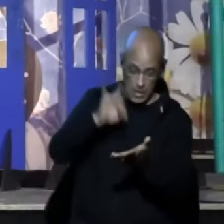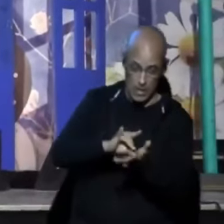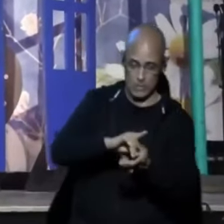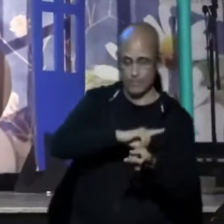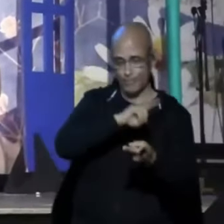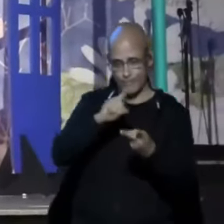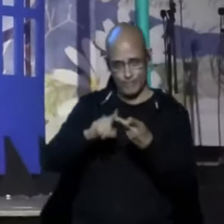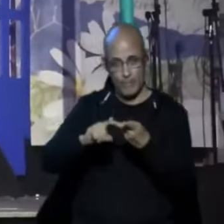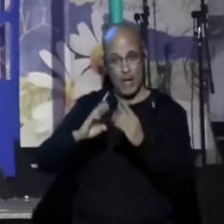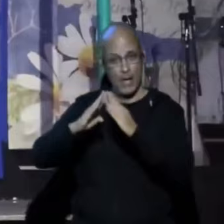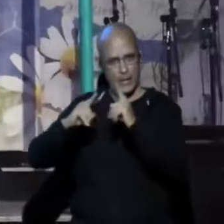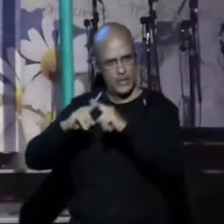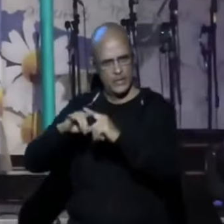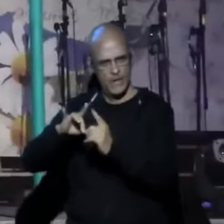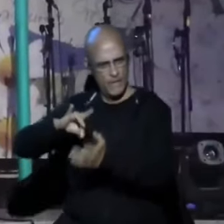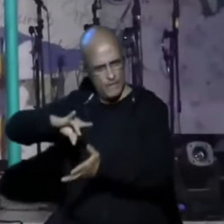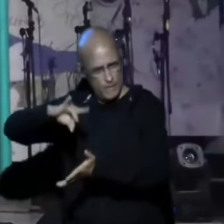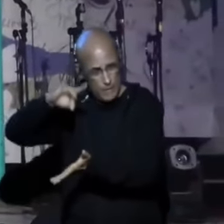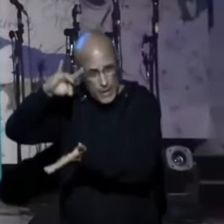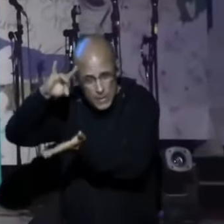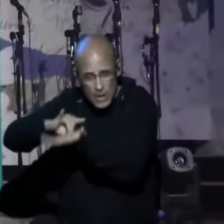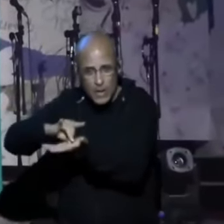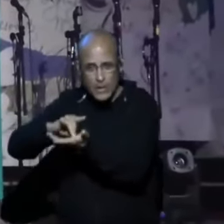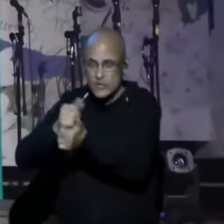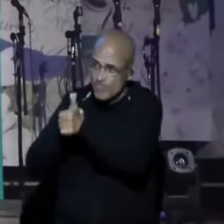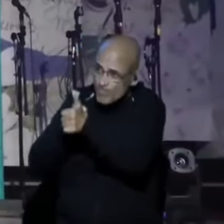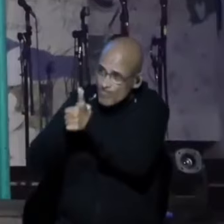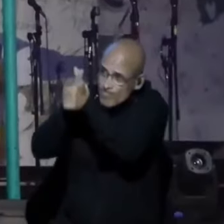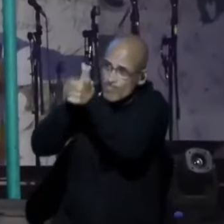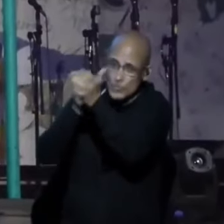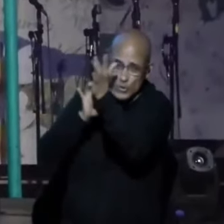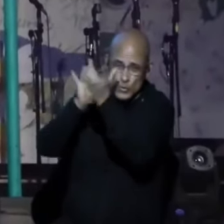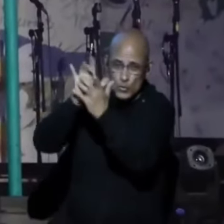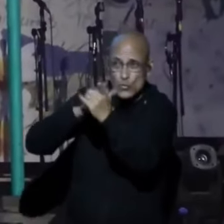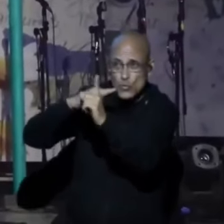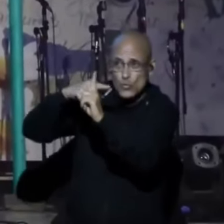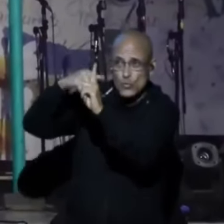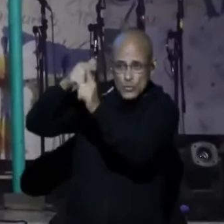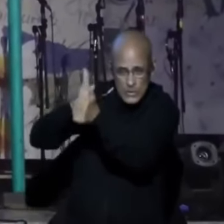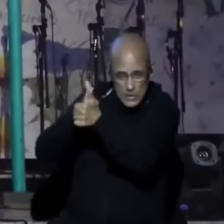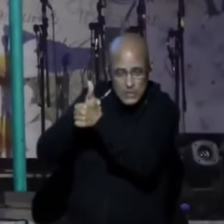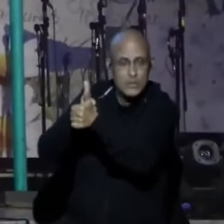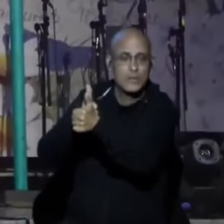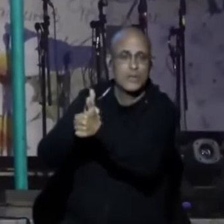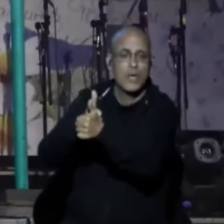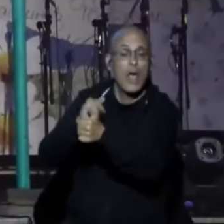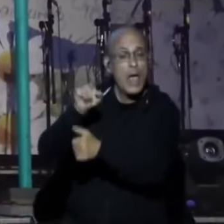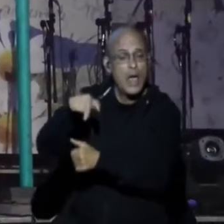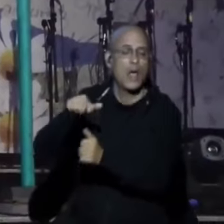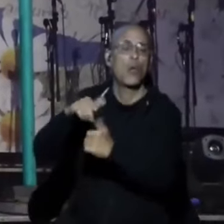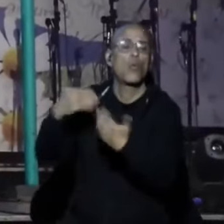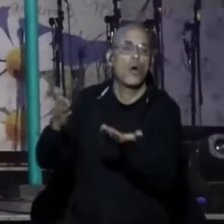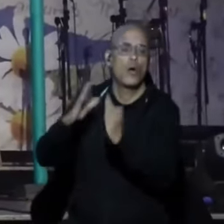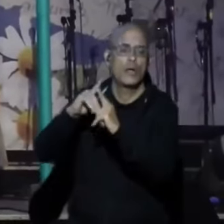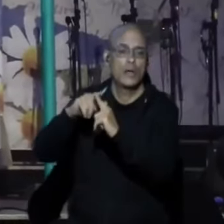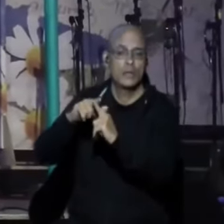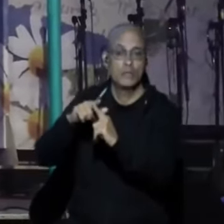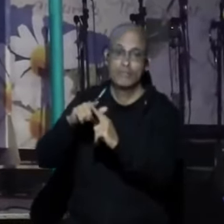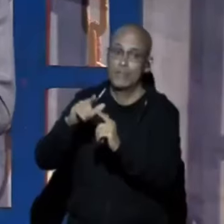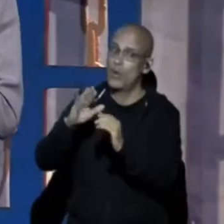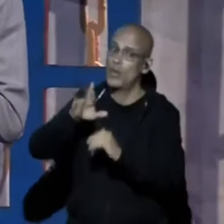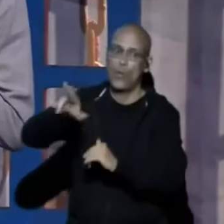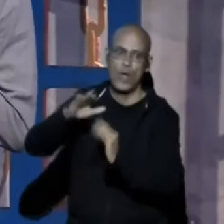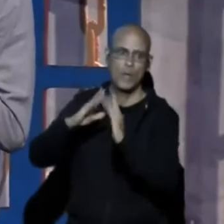Solidificada na mensagem da cruz de Cristo Jesus Ela é uma igreja que se apresenta pobre